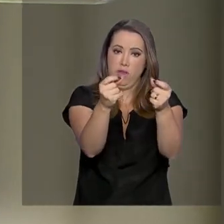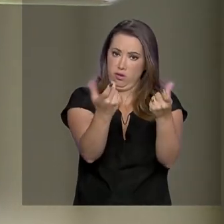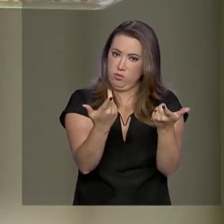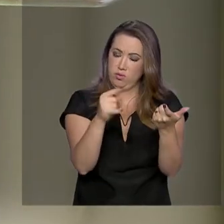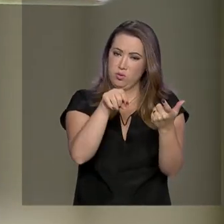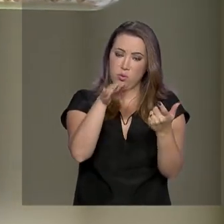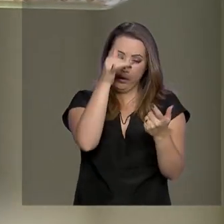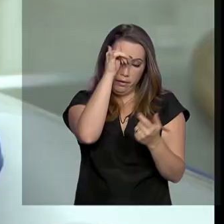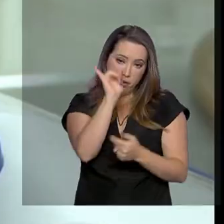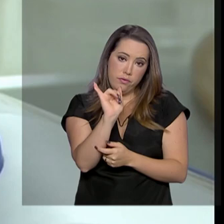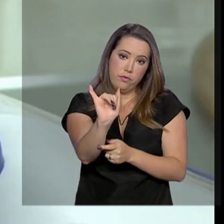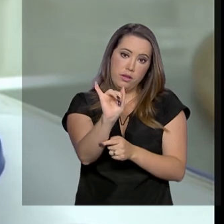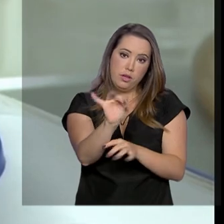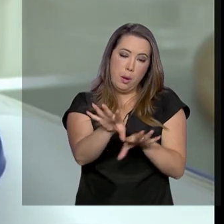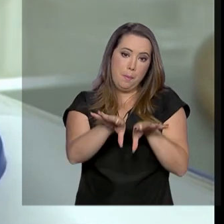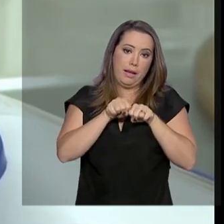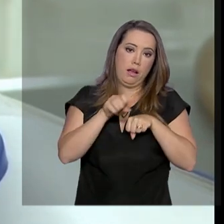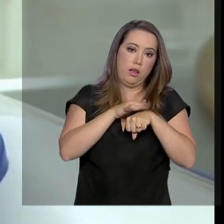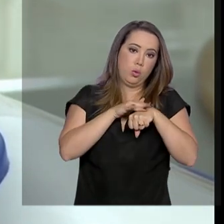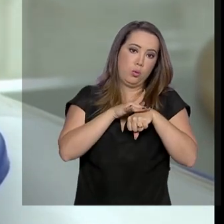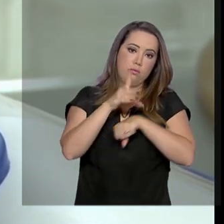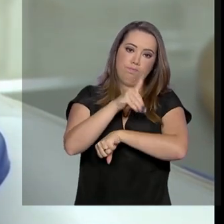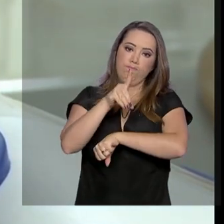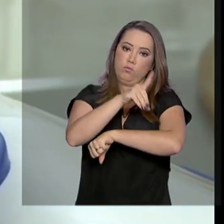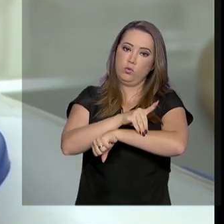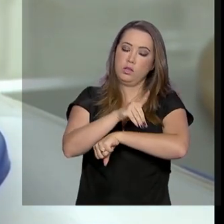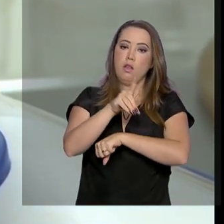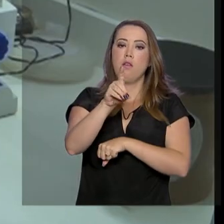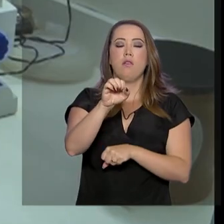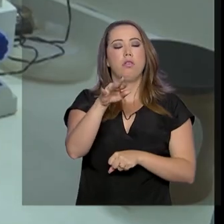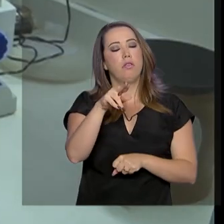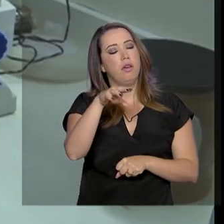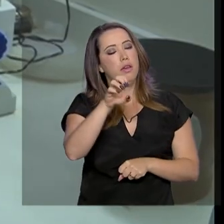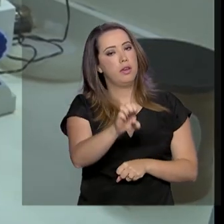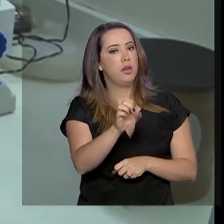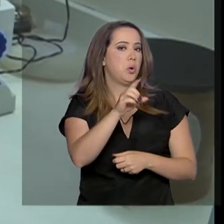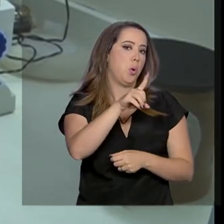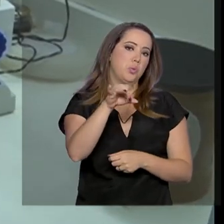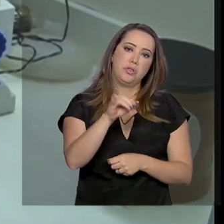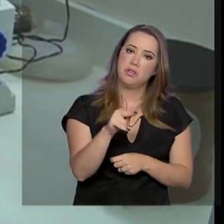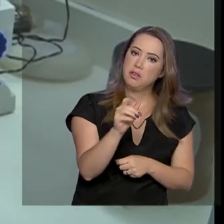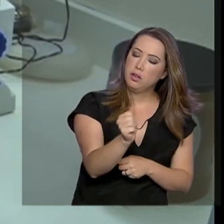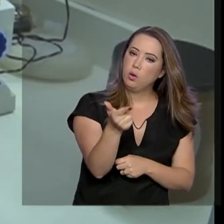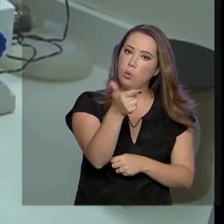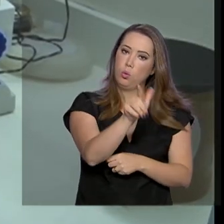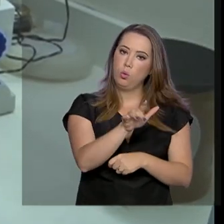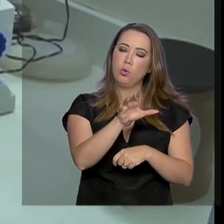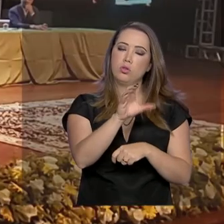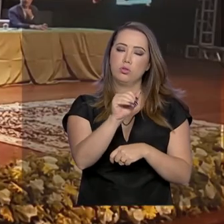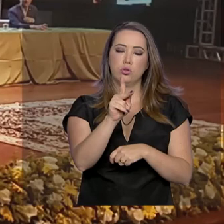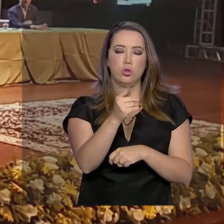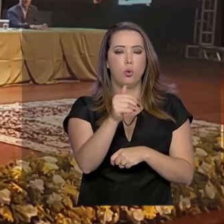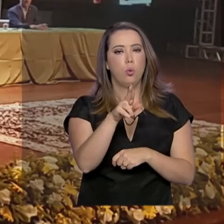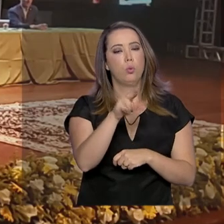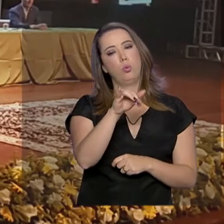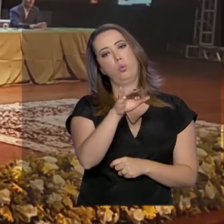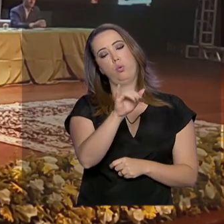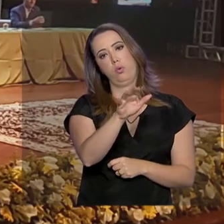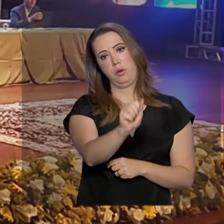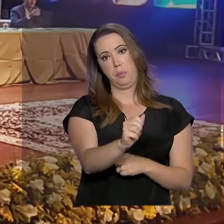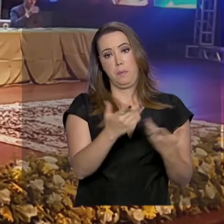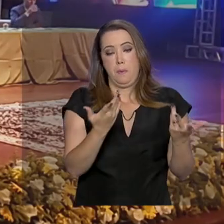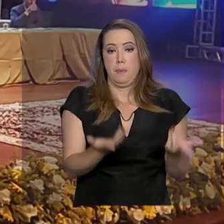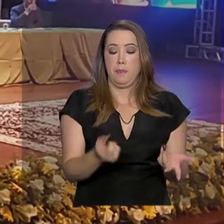transmissão da doença. O projeto já foi implementado em seis cidades do país. Dessa vez, o ministro da